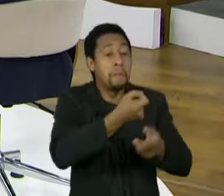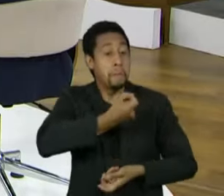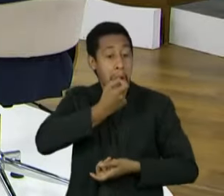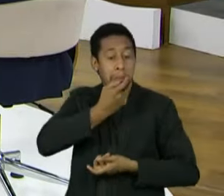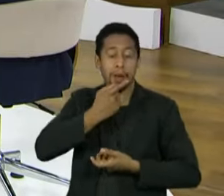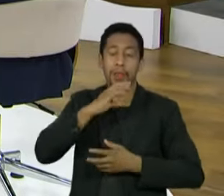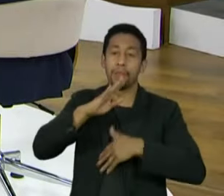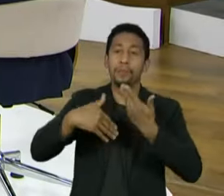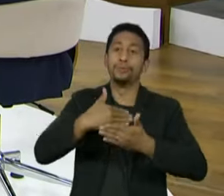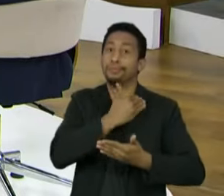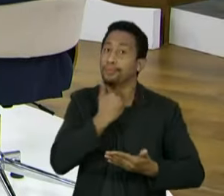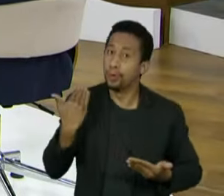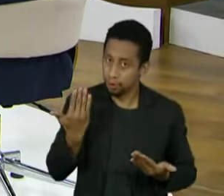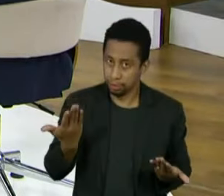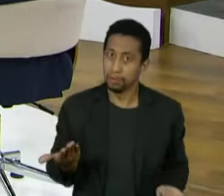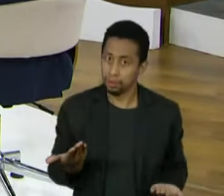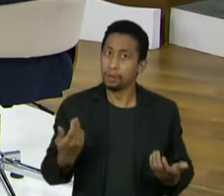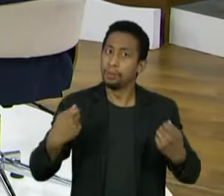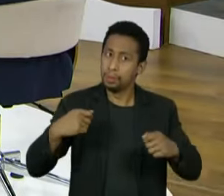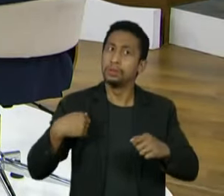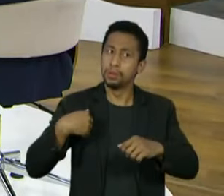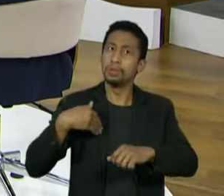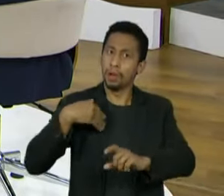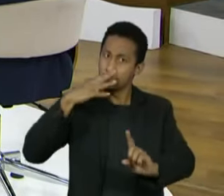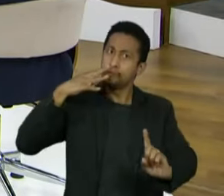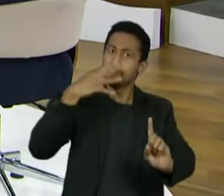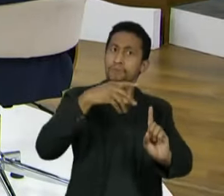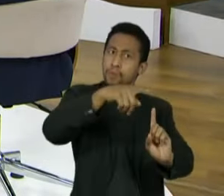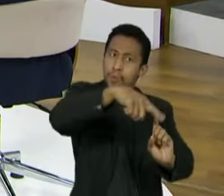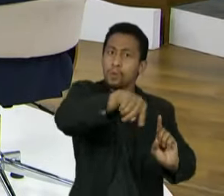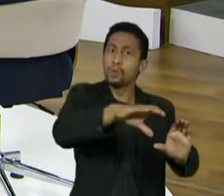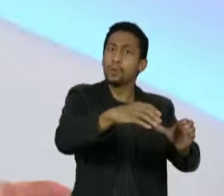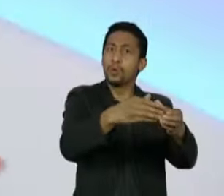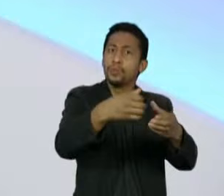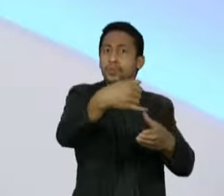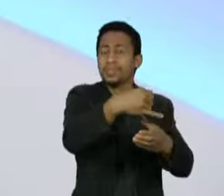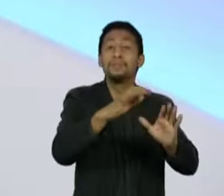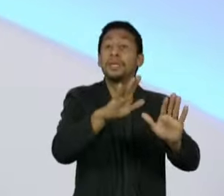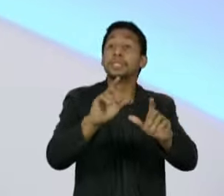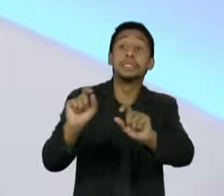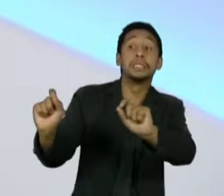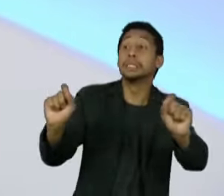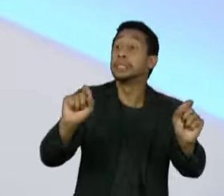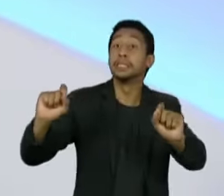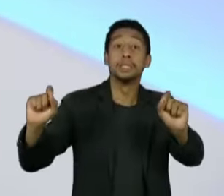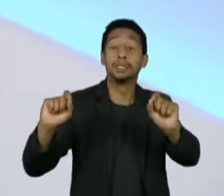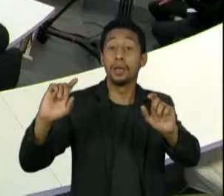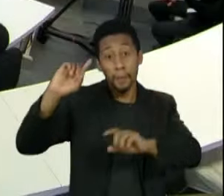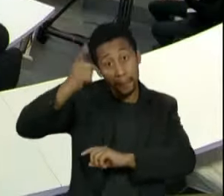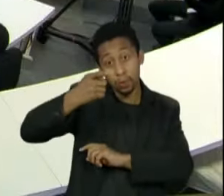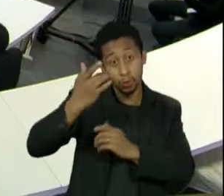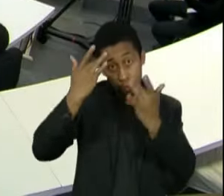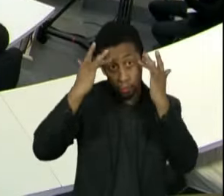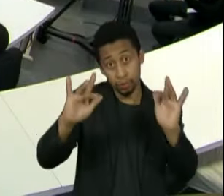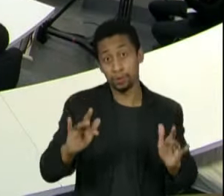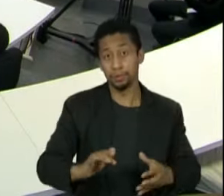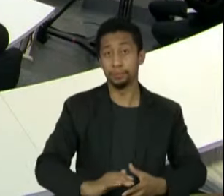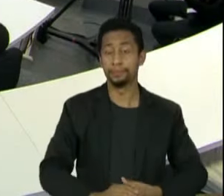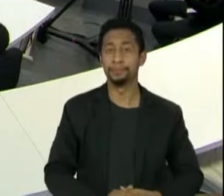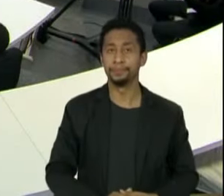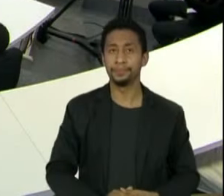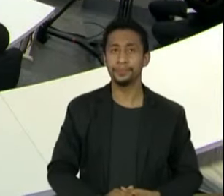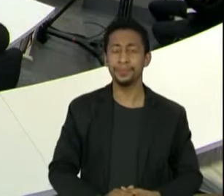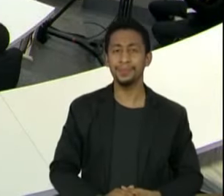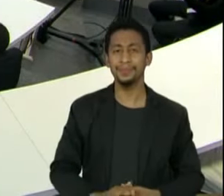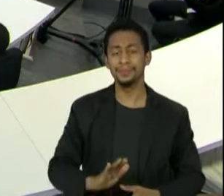Então, isso deve gerar uma responsabilização dessa turma toda, mas uma cadeia de comando não conseguimos identificar. Senador Alessandro, qual a chance